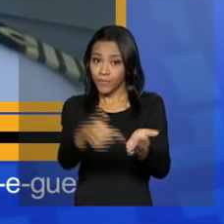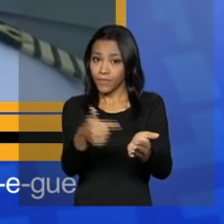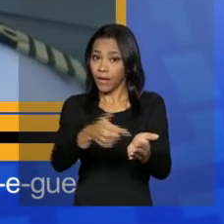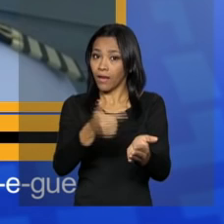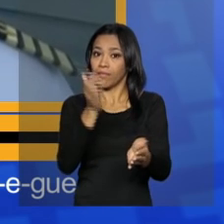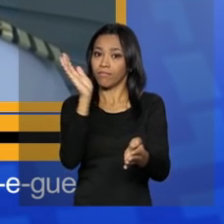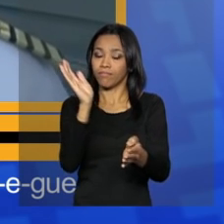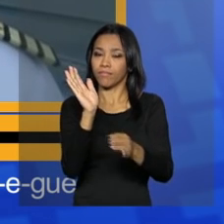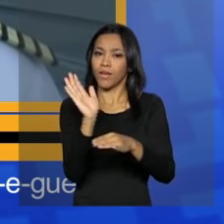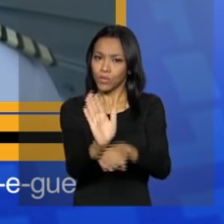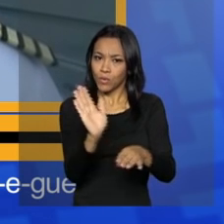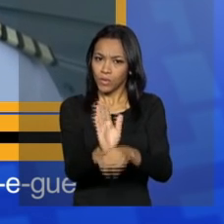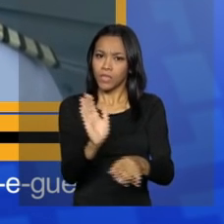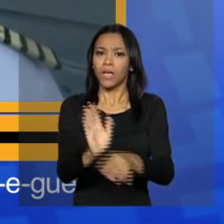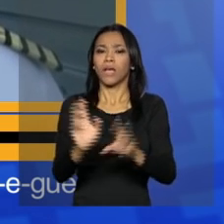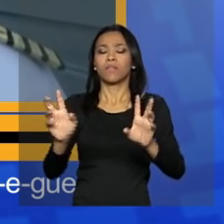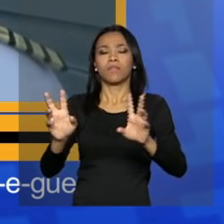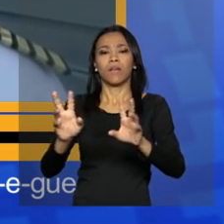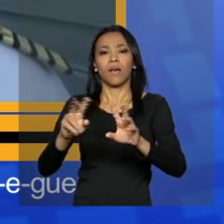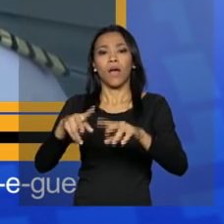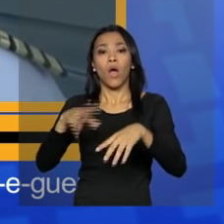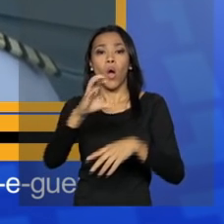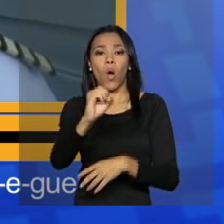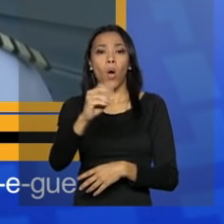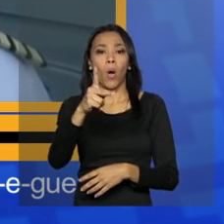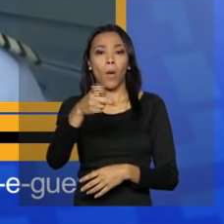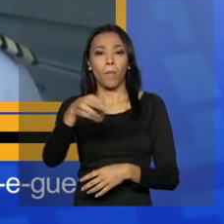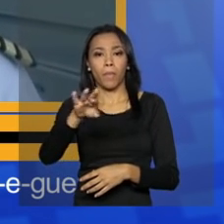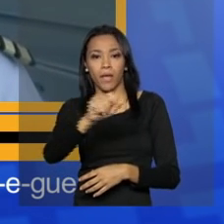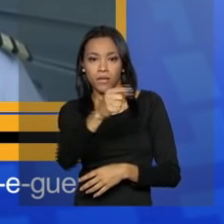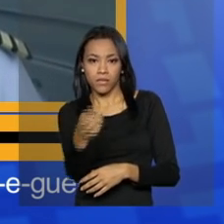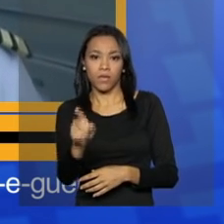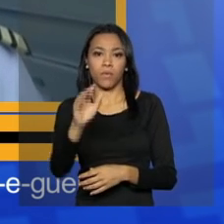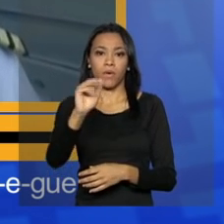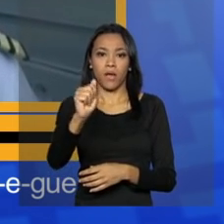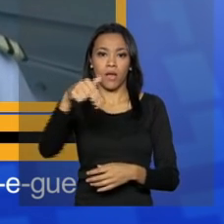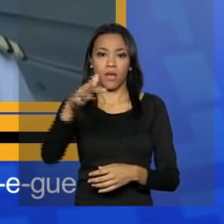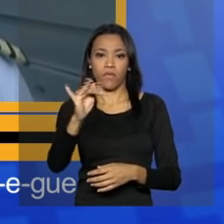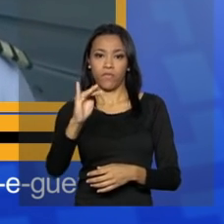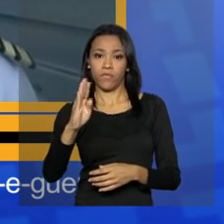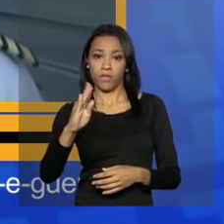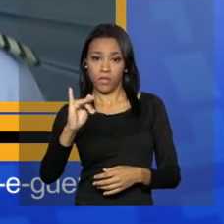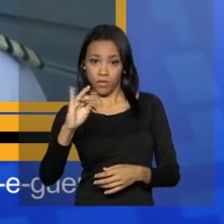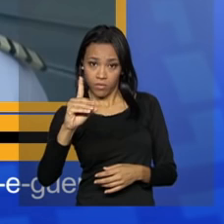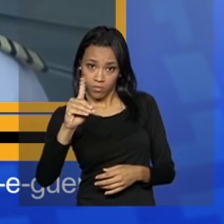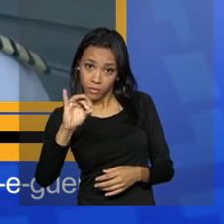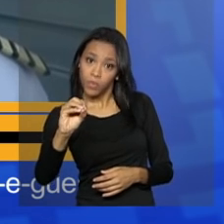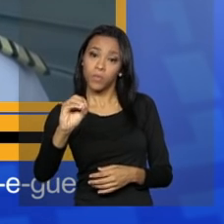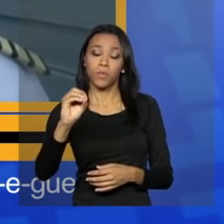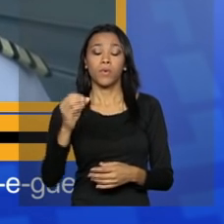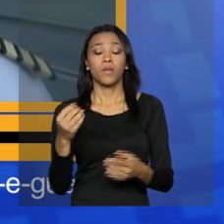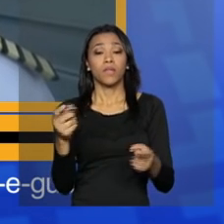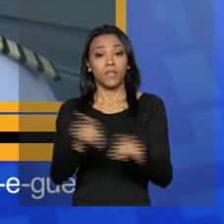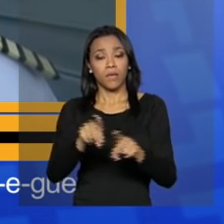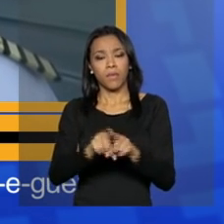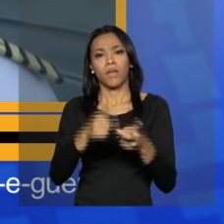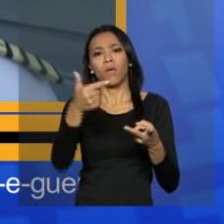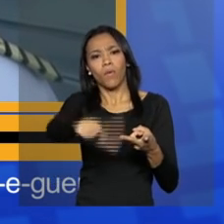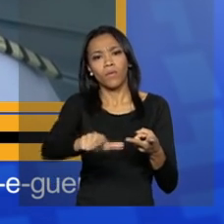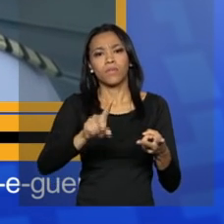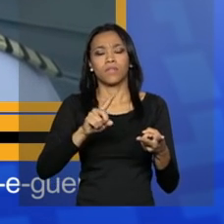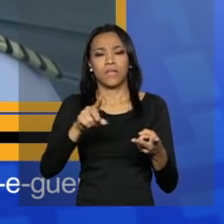conforme descrito, falado anteriormente. Além de incrementar também a capacidade de operações aéreas, porque dispomos de dois convés de voo,